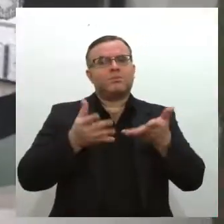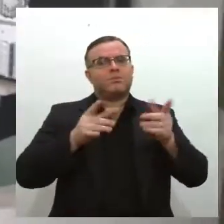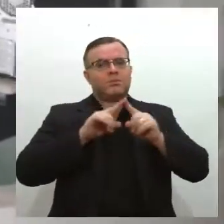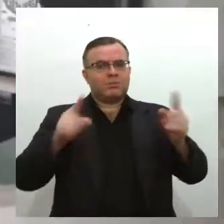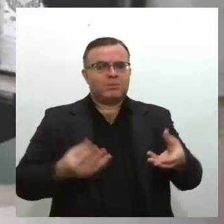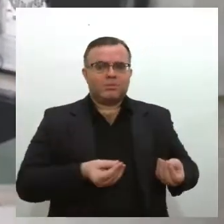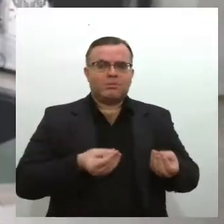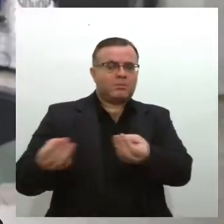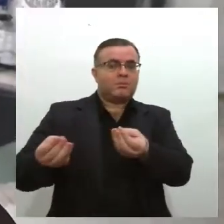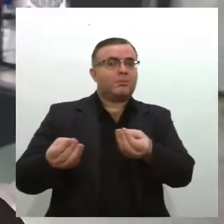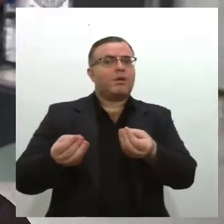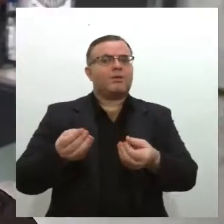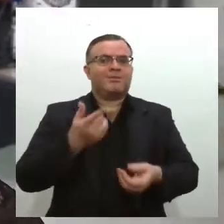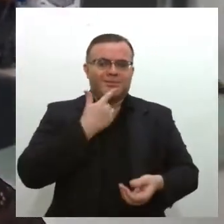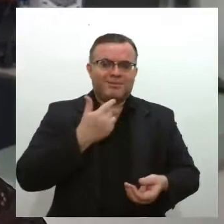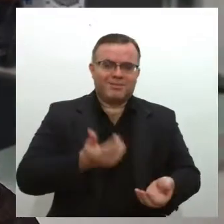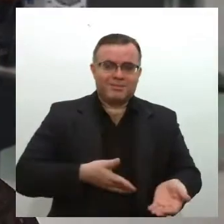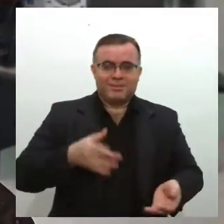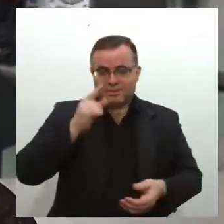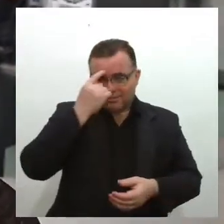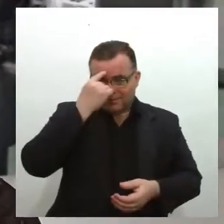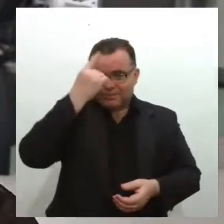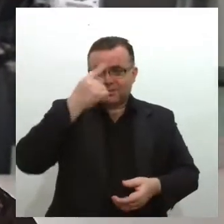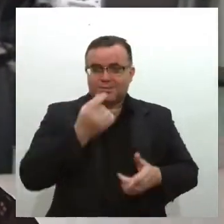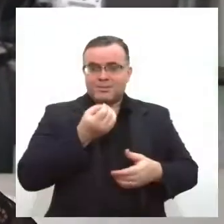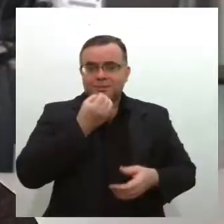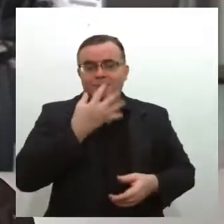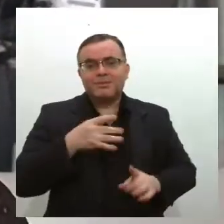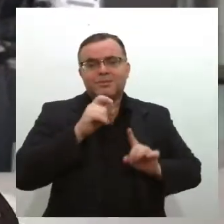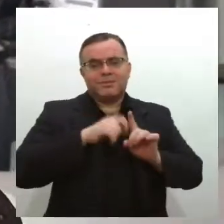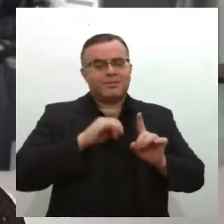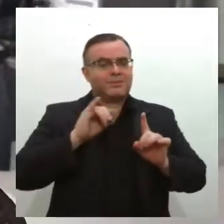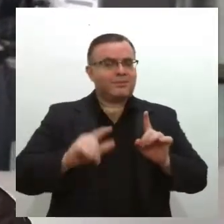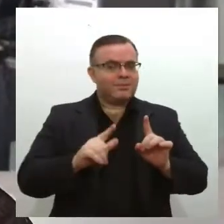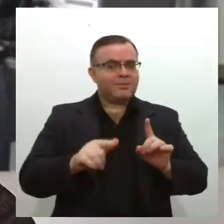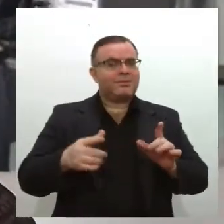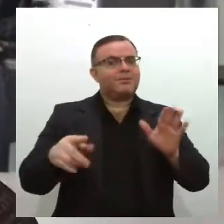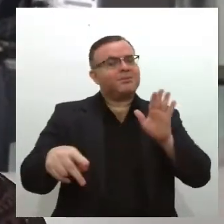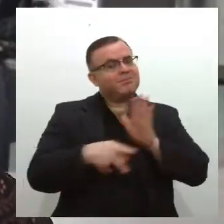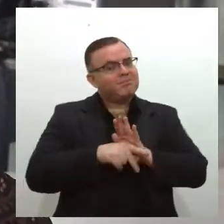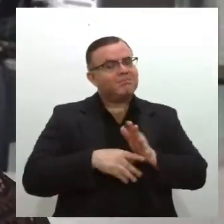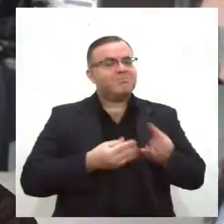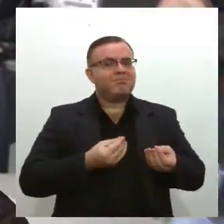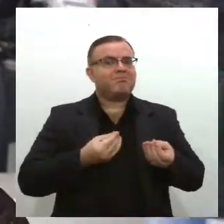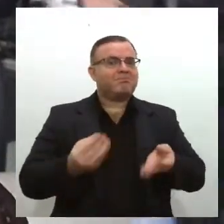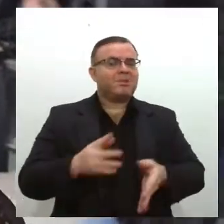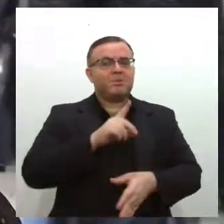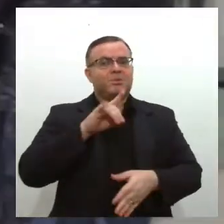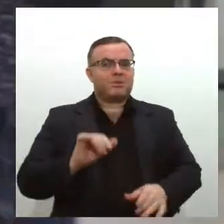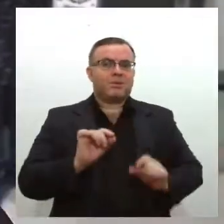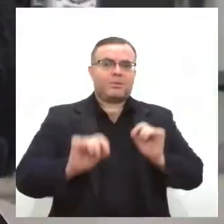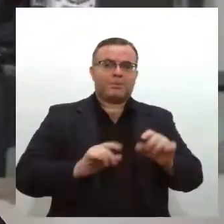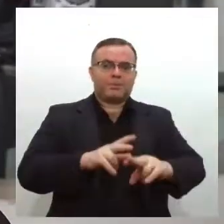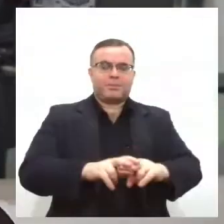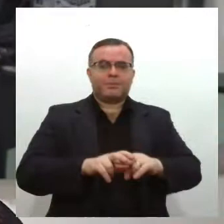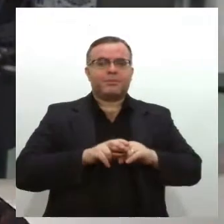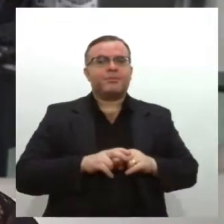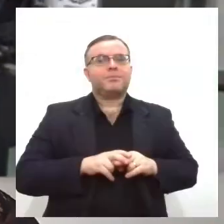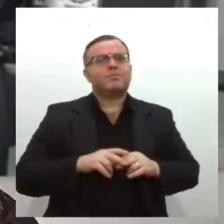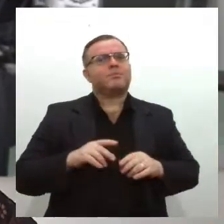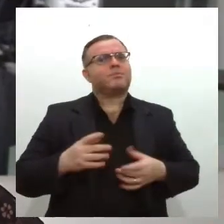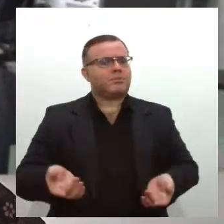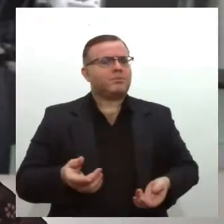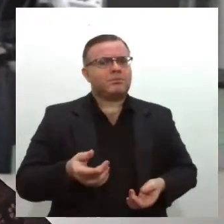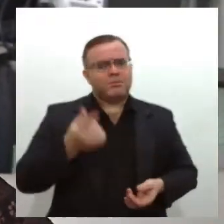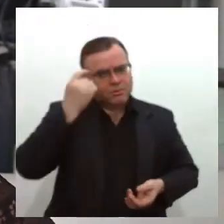A ideia surgiu agora para o mês de junho, que é o mês da Incentivo à Doação de Sangue. Então nós tivemos essa ideia lá no setor